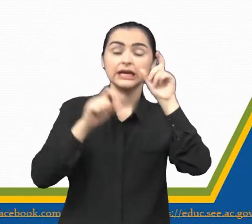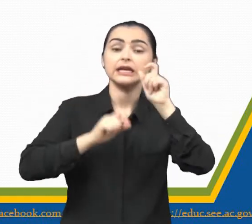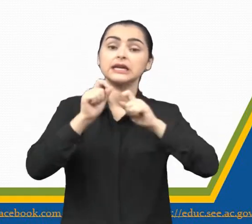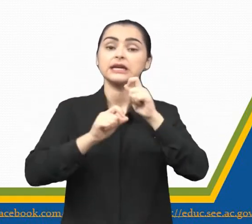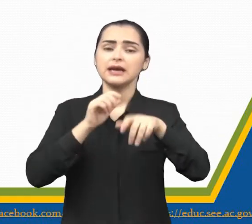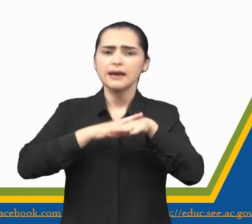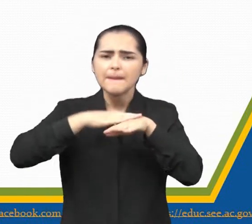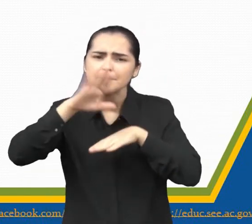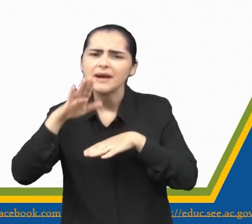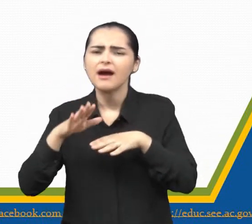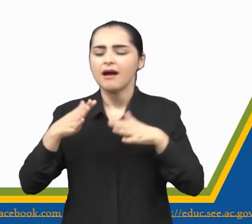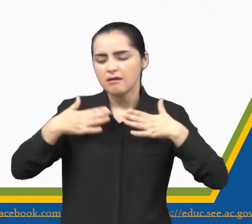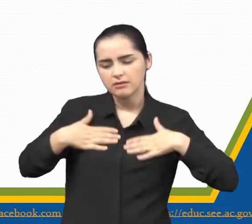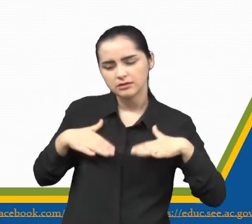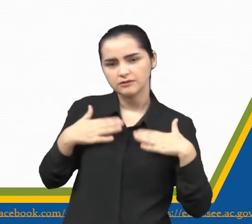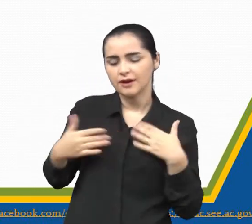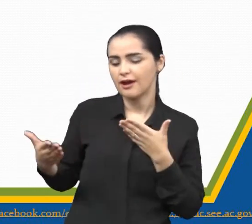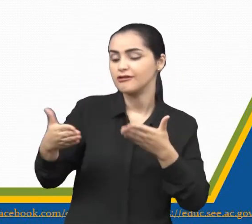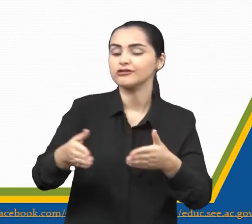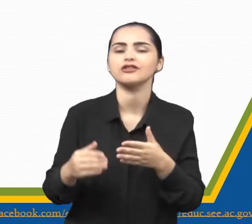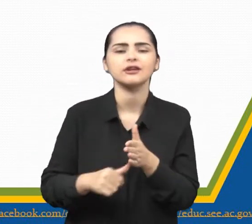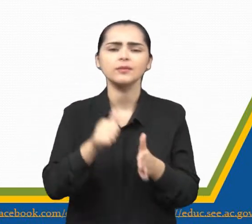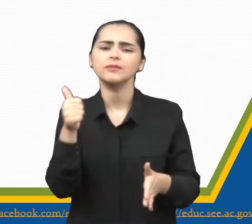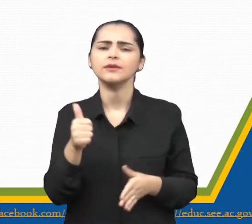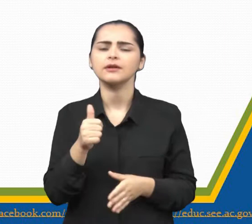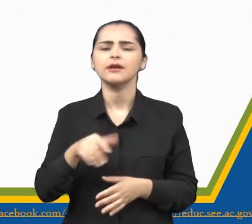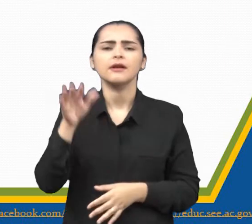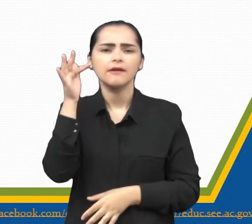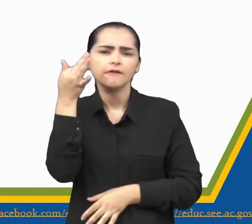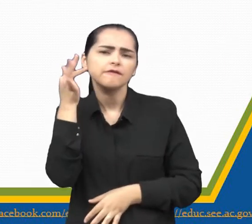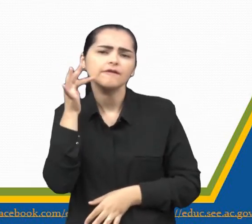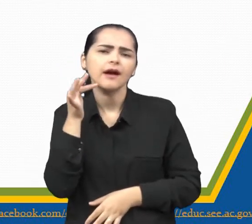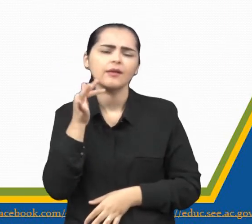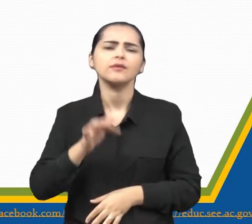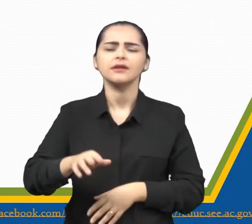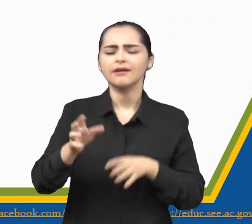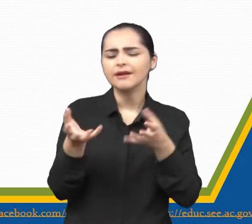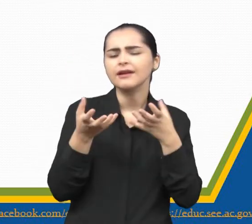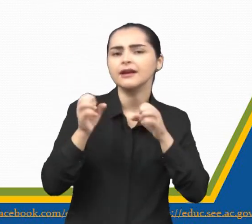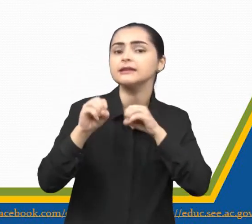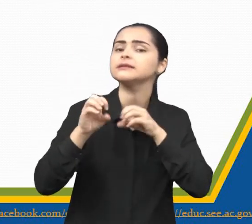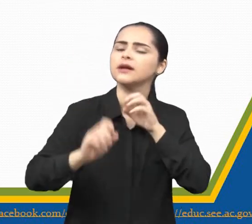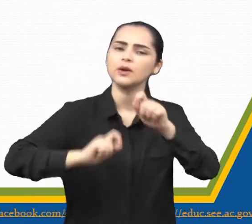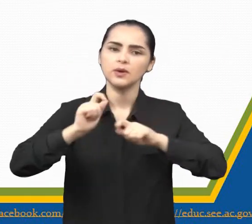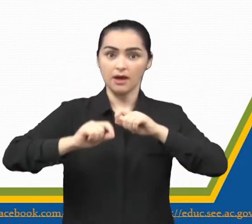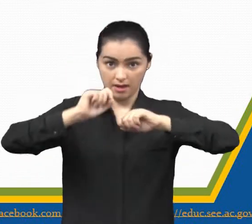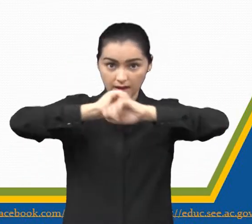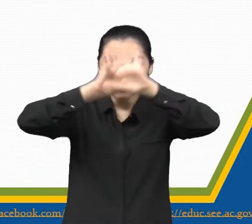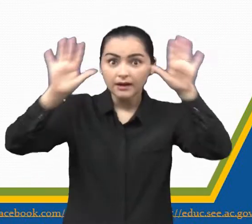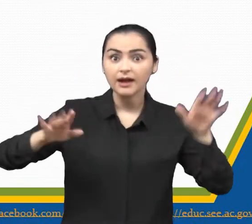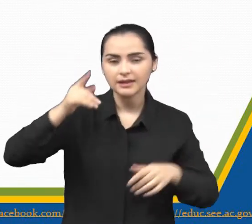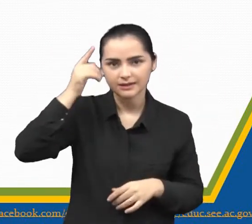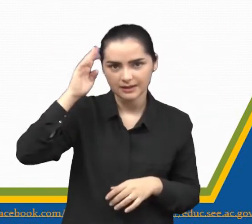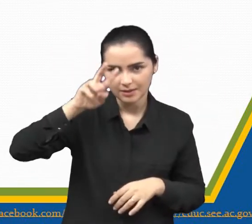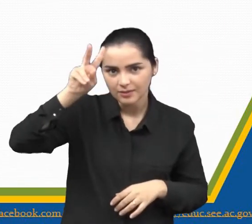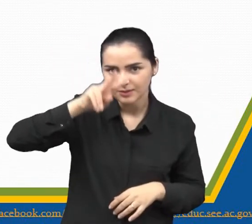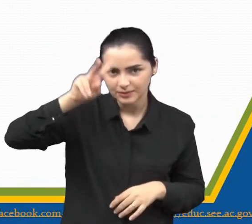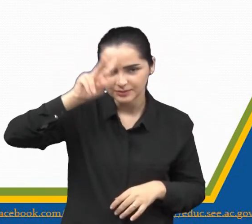lento, chega primeiro. Então, essa fábula ela quer ensinar o que? Já lembraram? Sobre a lebre e a tartaruga?